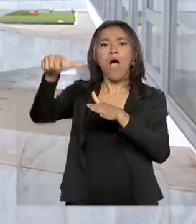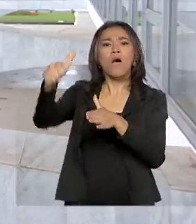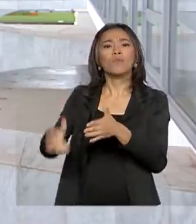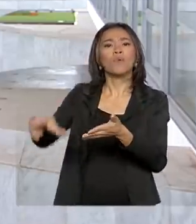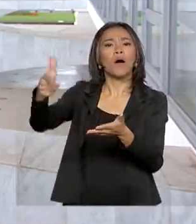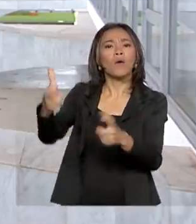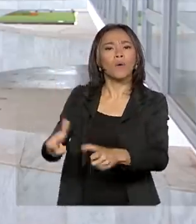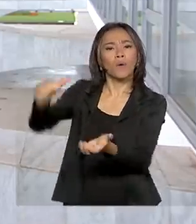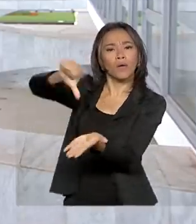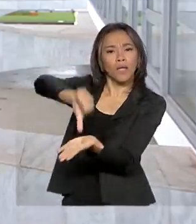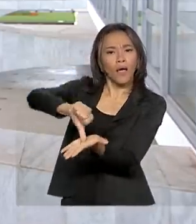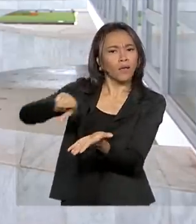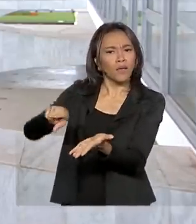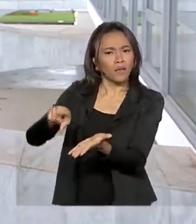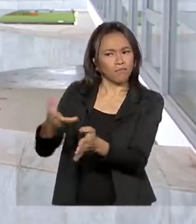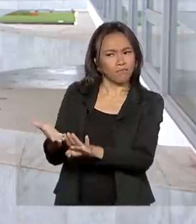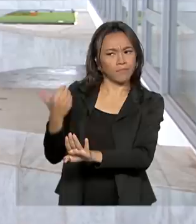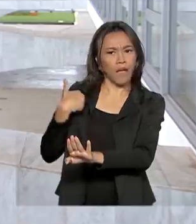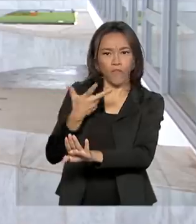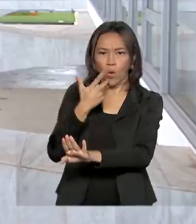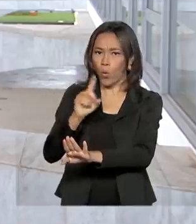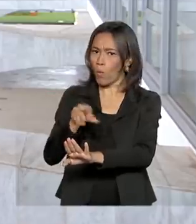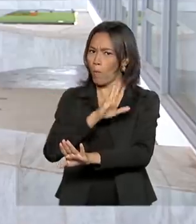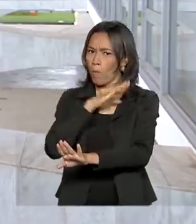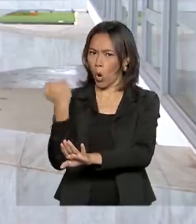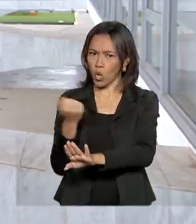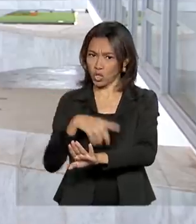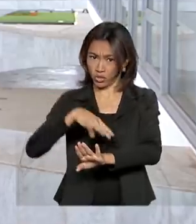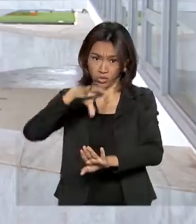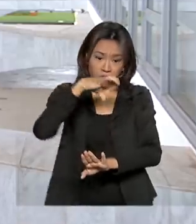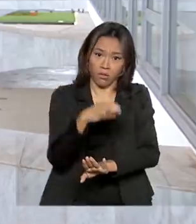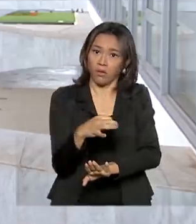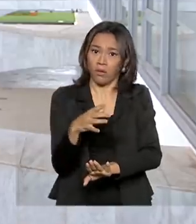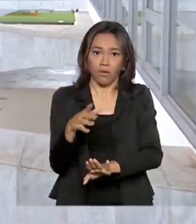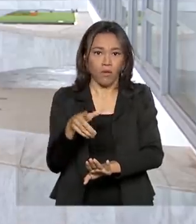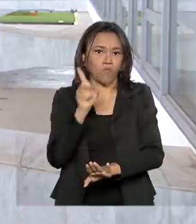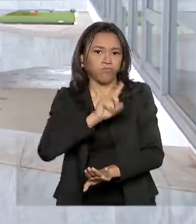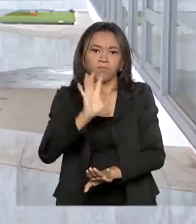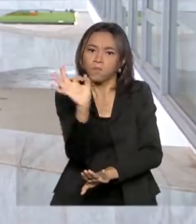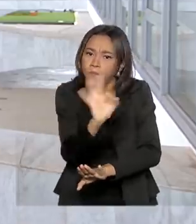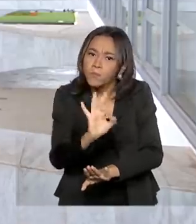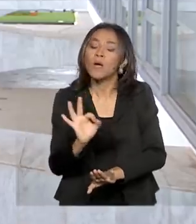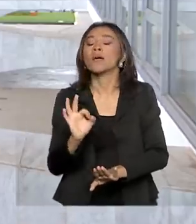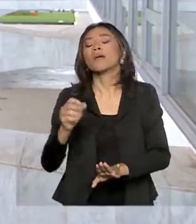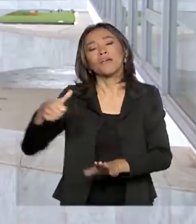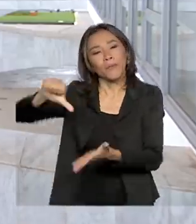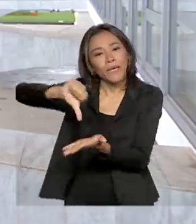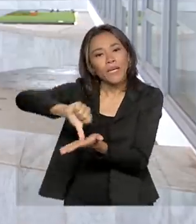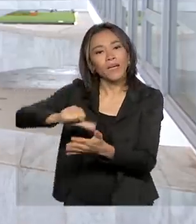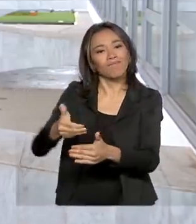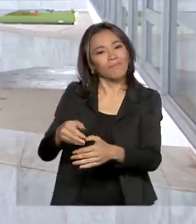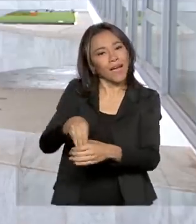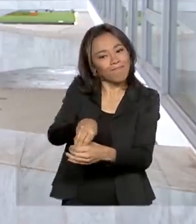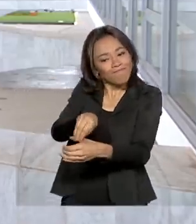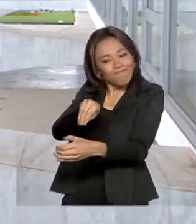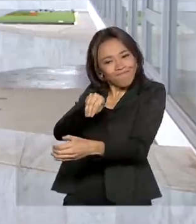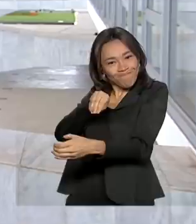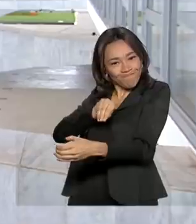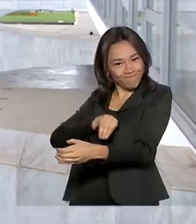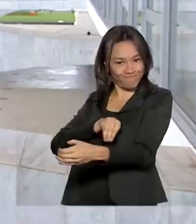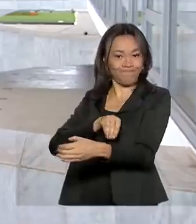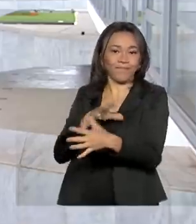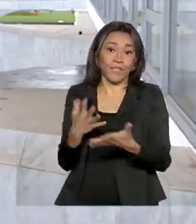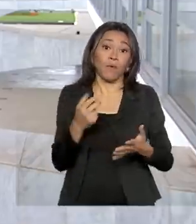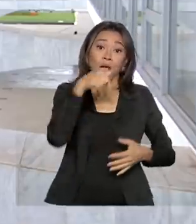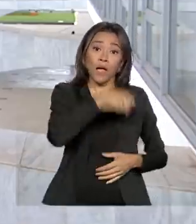Iraque, alegando que não houve mortes de norte-americanos e que o Irã também está recuando. Aqui no Brasil, o presidente